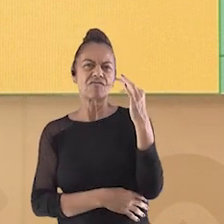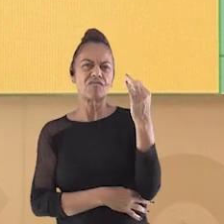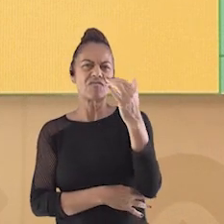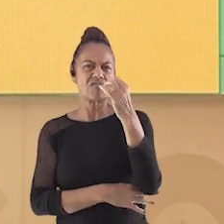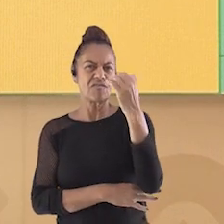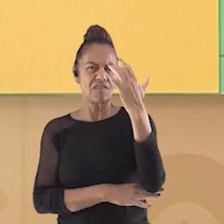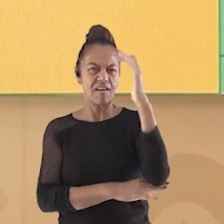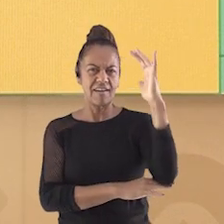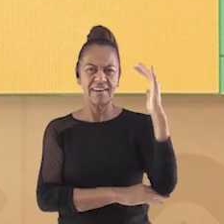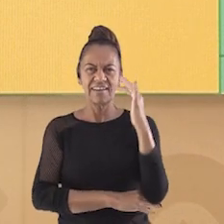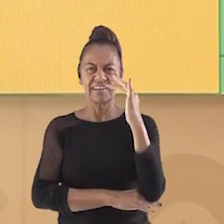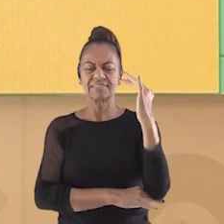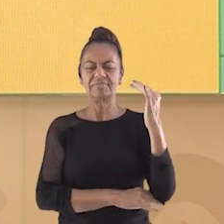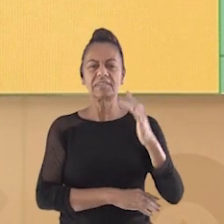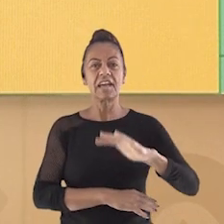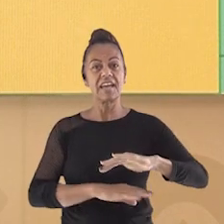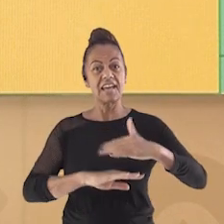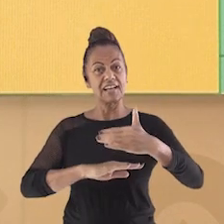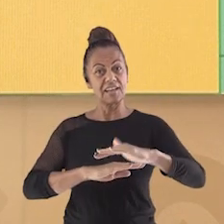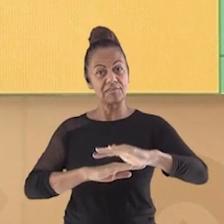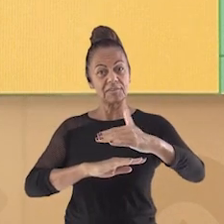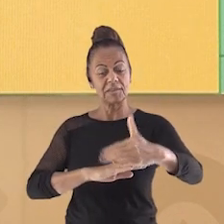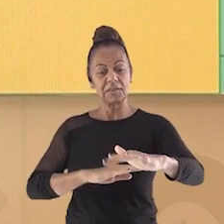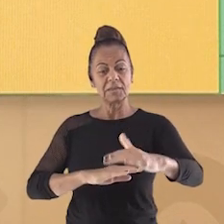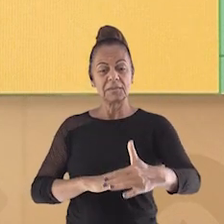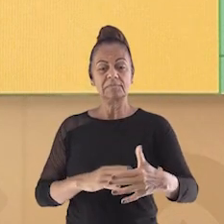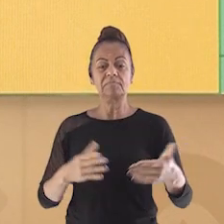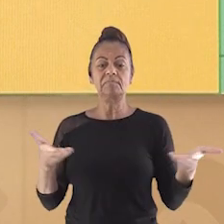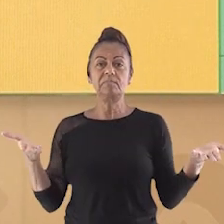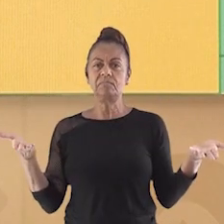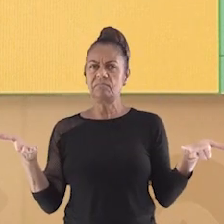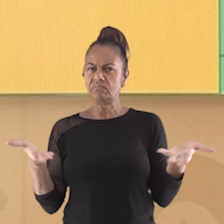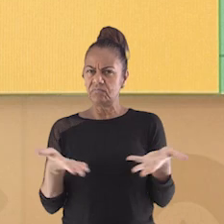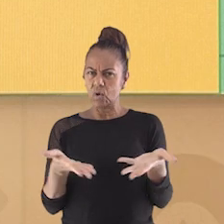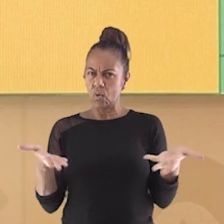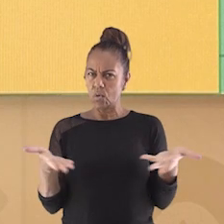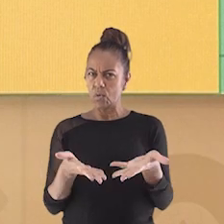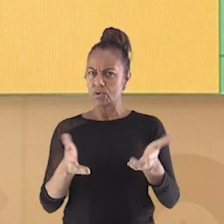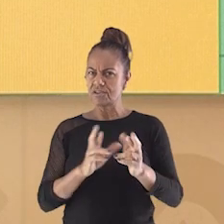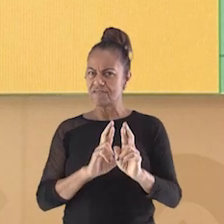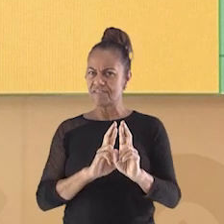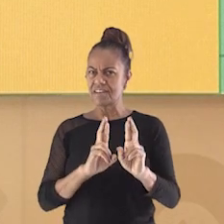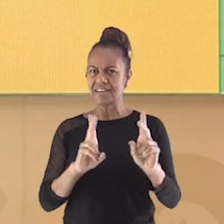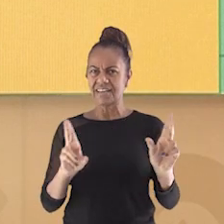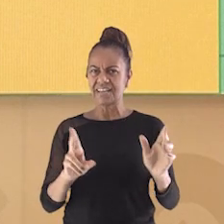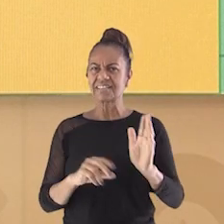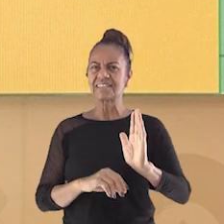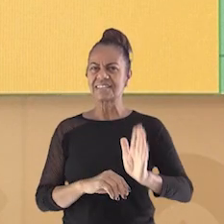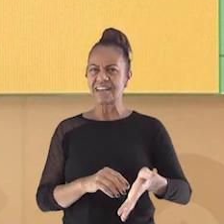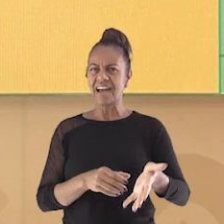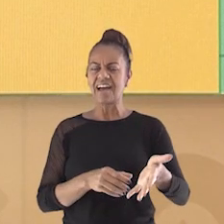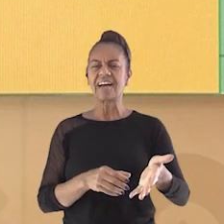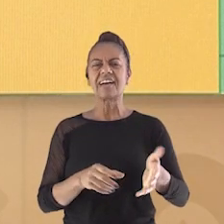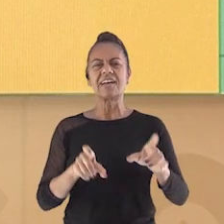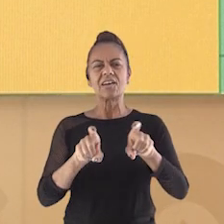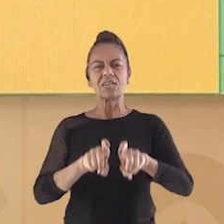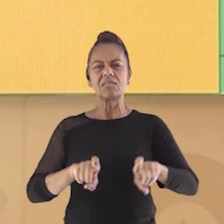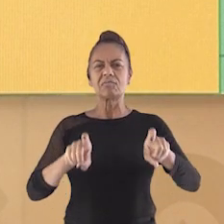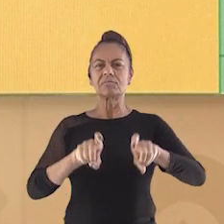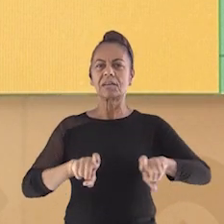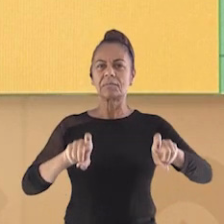está muito além de mapas feitos à mão. Elas já são computadorizadas, permitindo maior